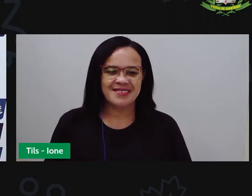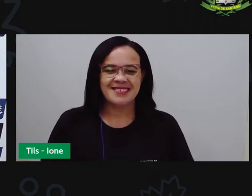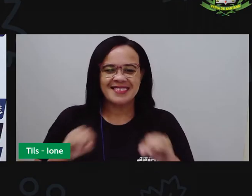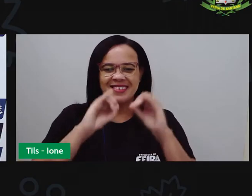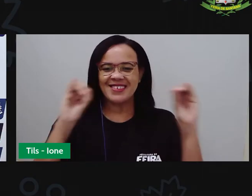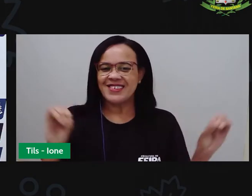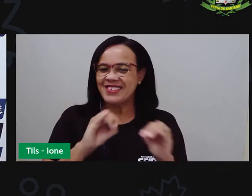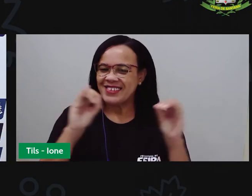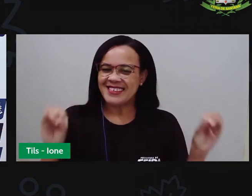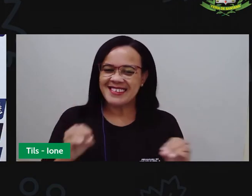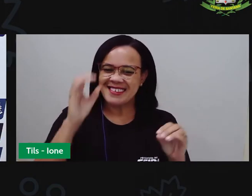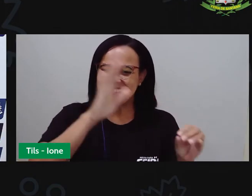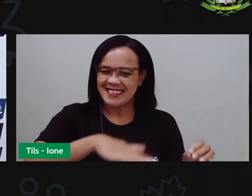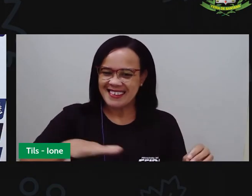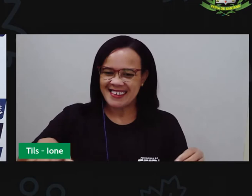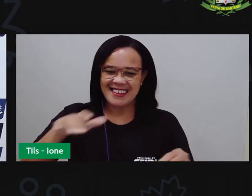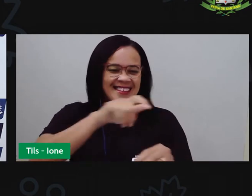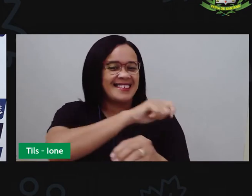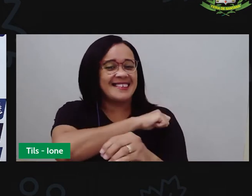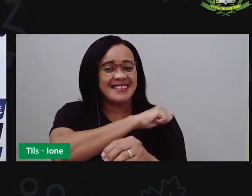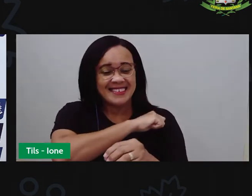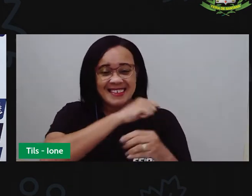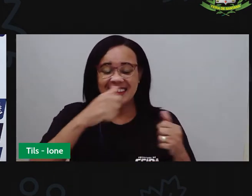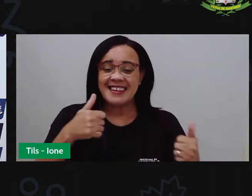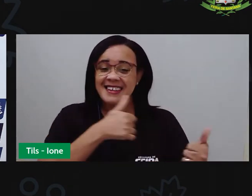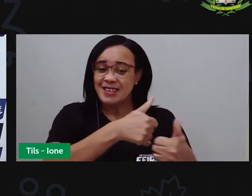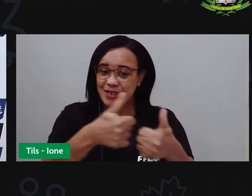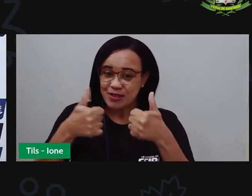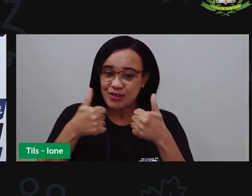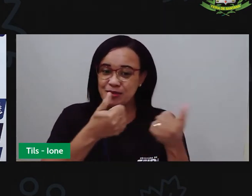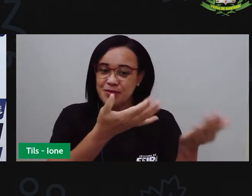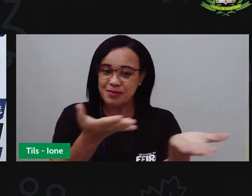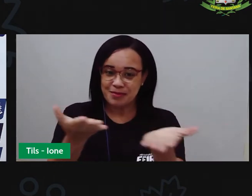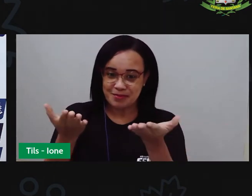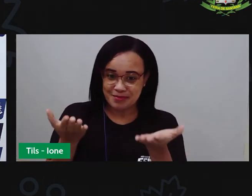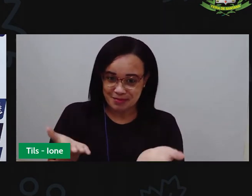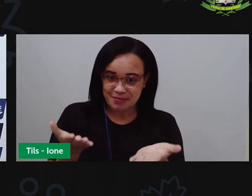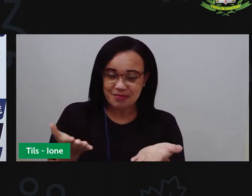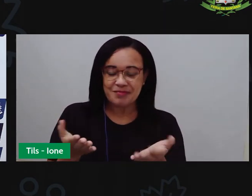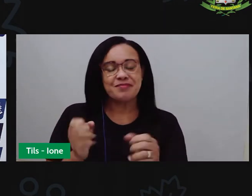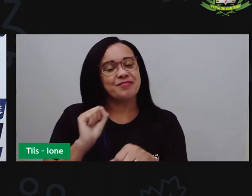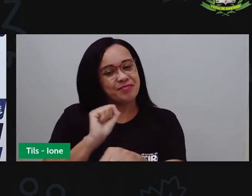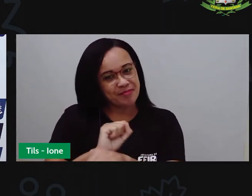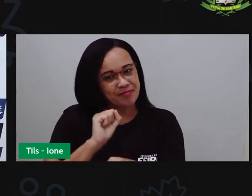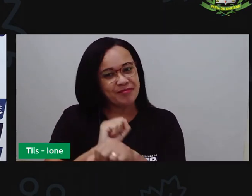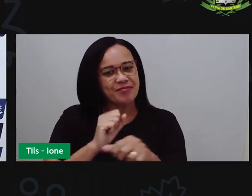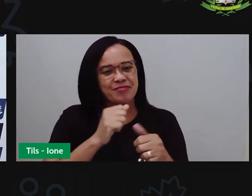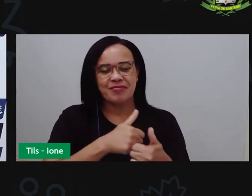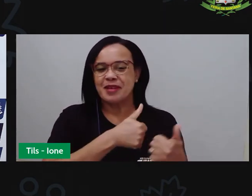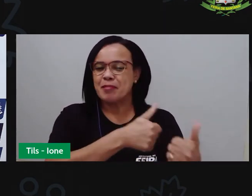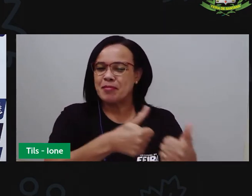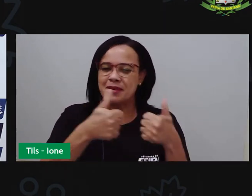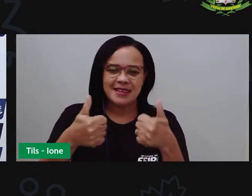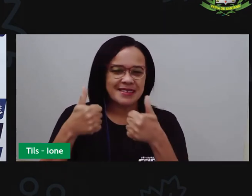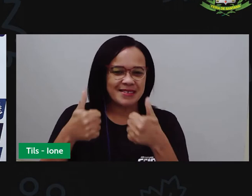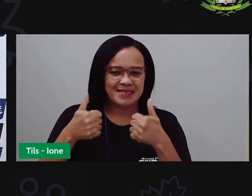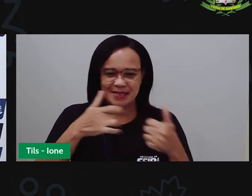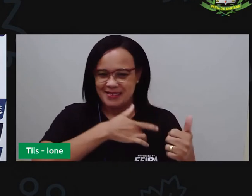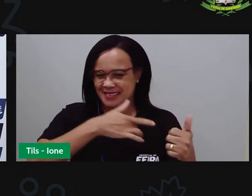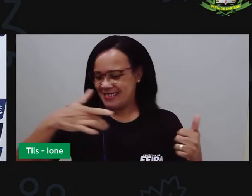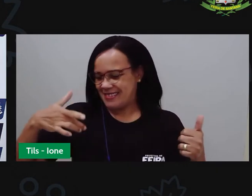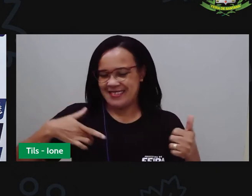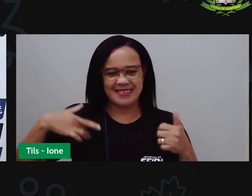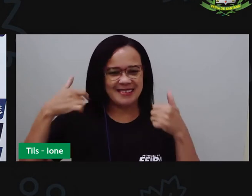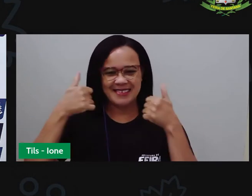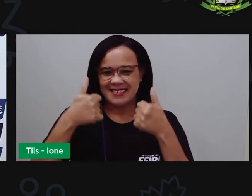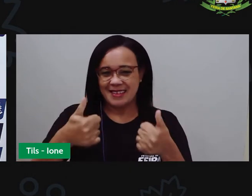Olá, criançada! Tudo bem com vocês? Espero que estejam todos bem, com saúde